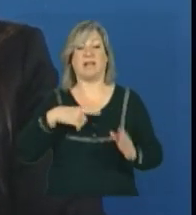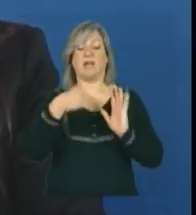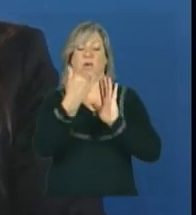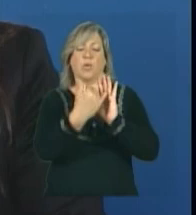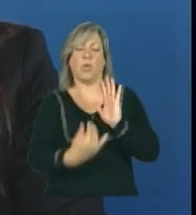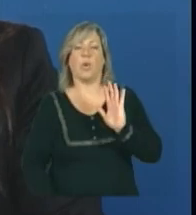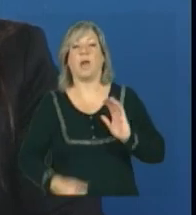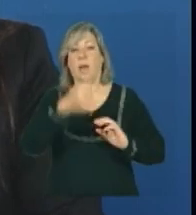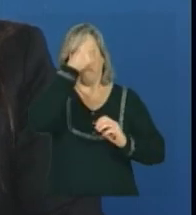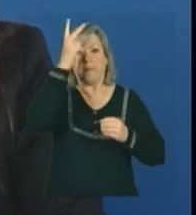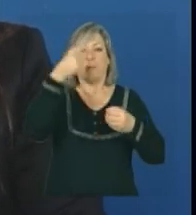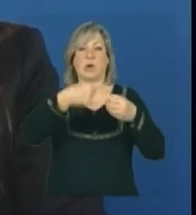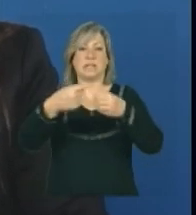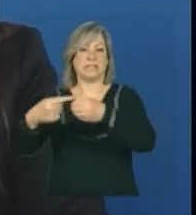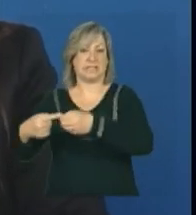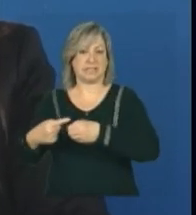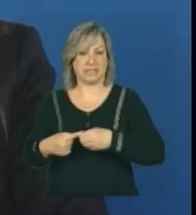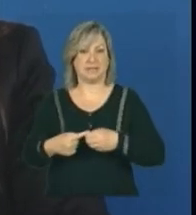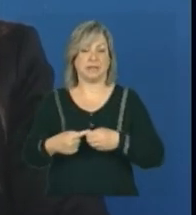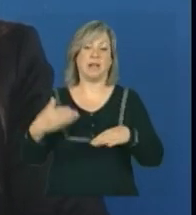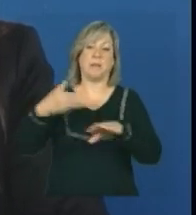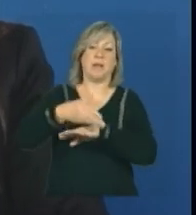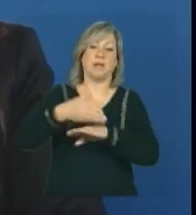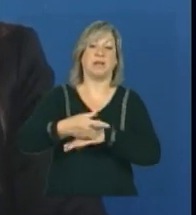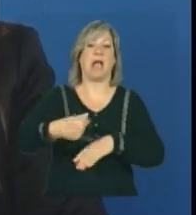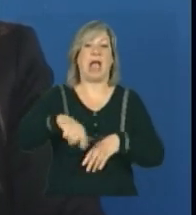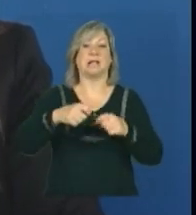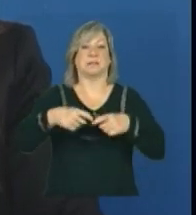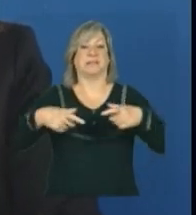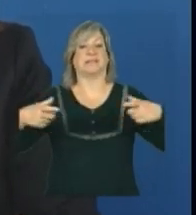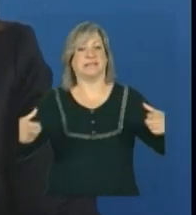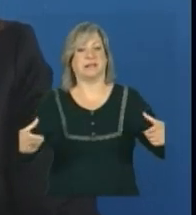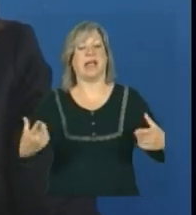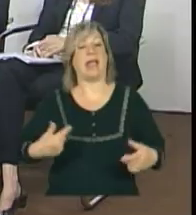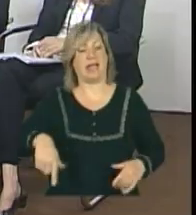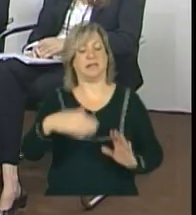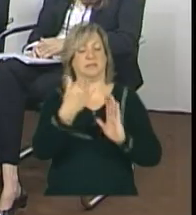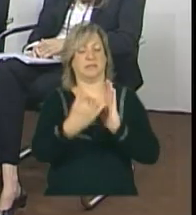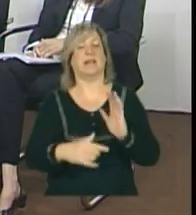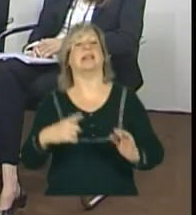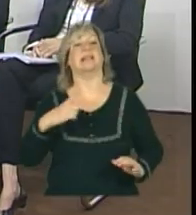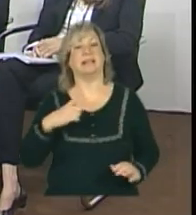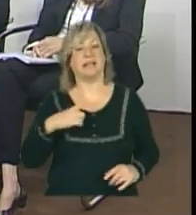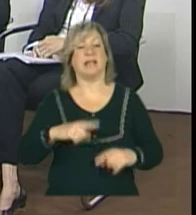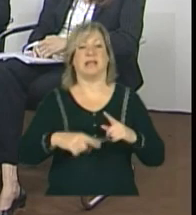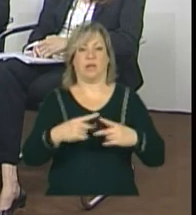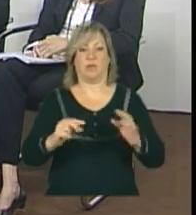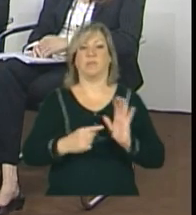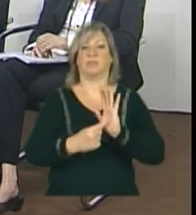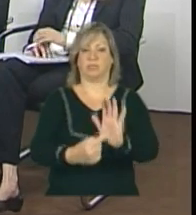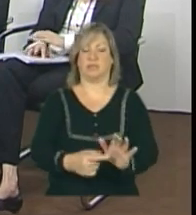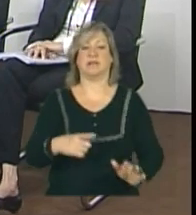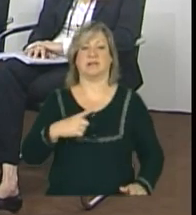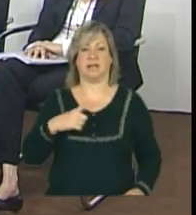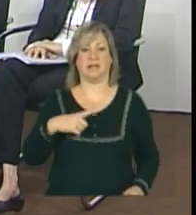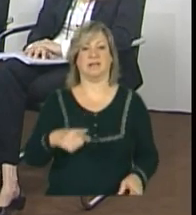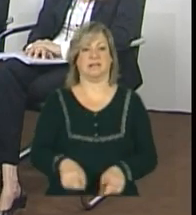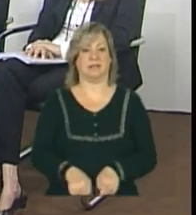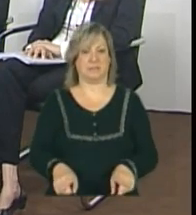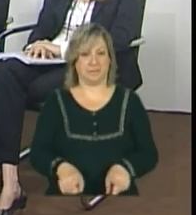dos municípios que participam dessa expansão. Eles também estarão, esse material também estará nesse mesmo endereço